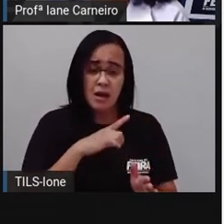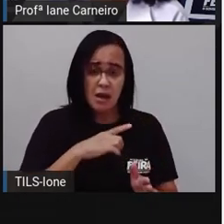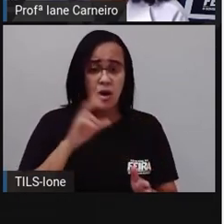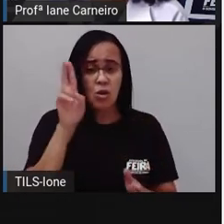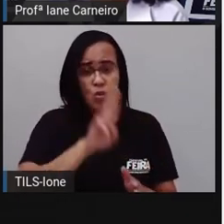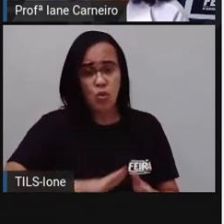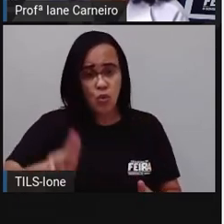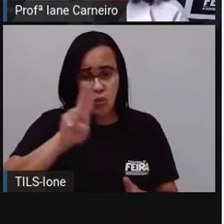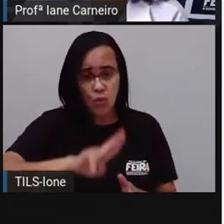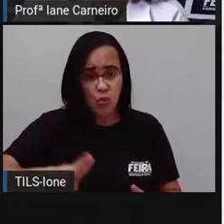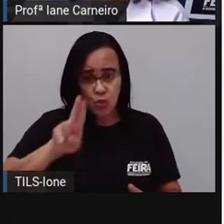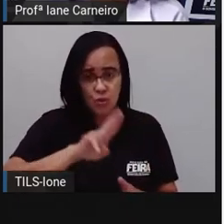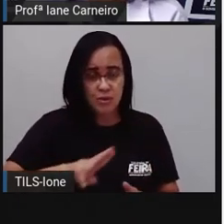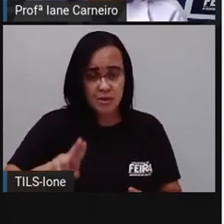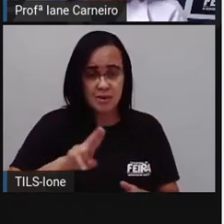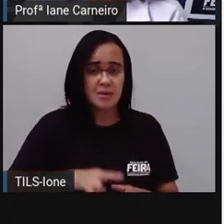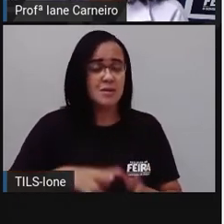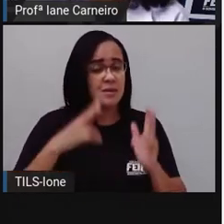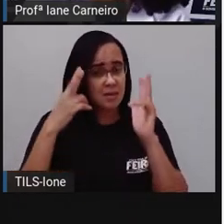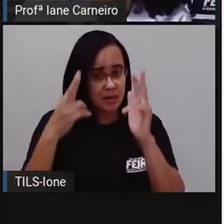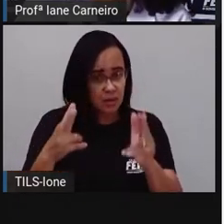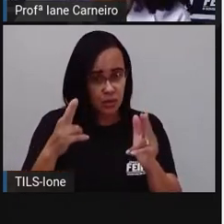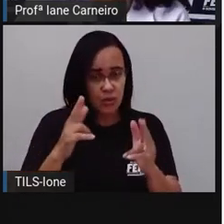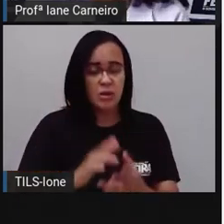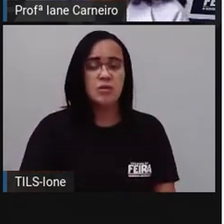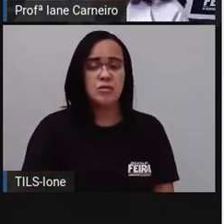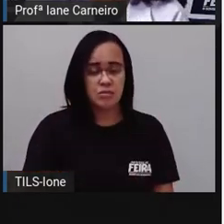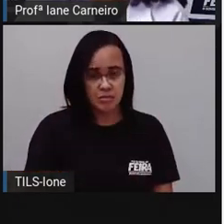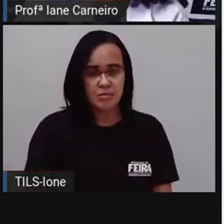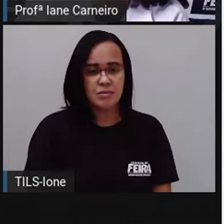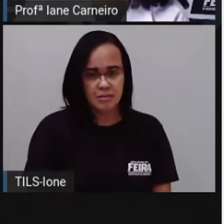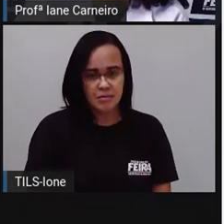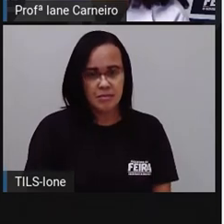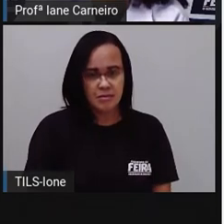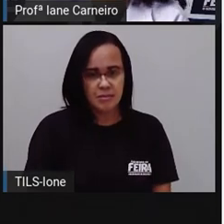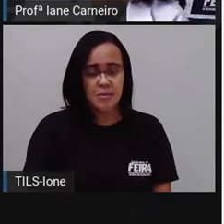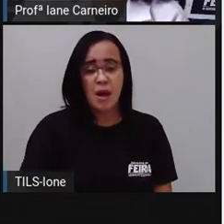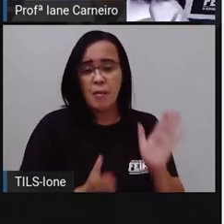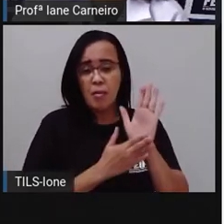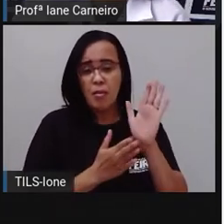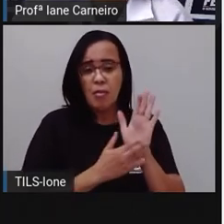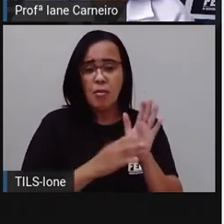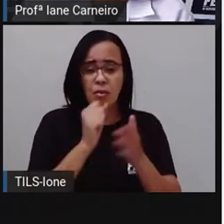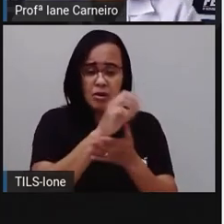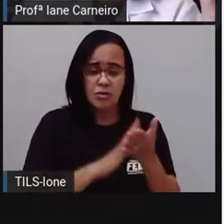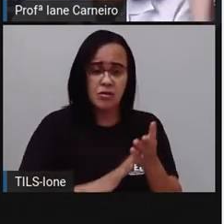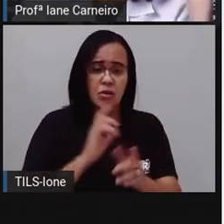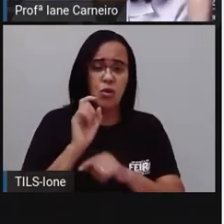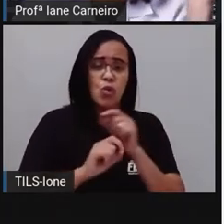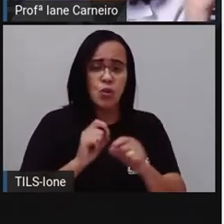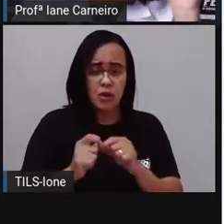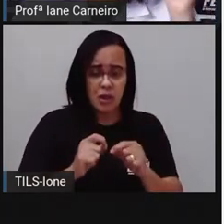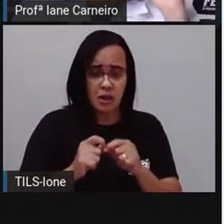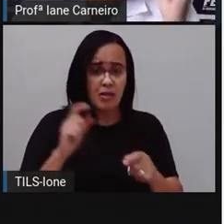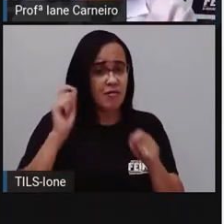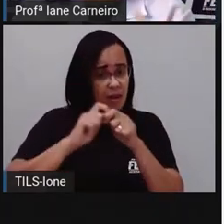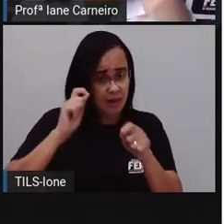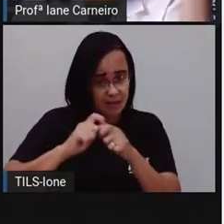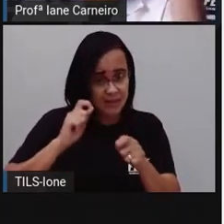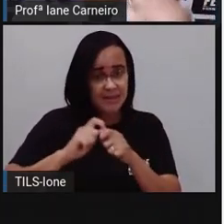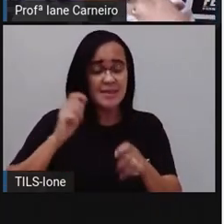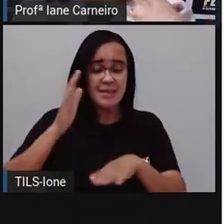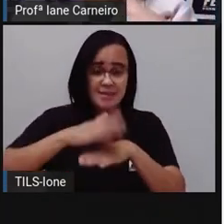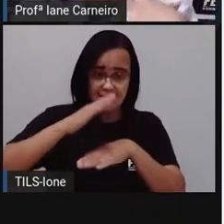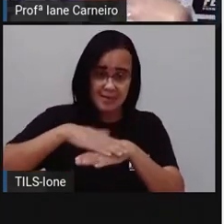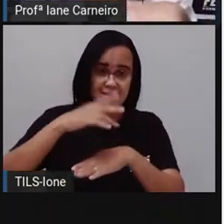mesmo nome, tá bom? Então, eu coloco aqui que é a proposta da atividade, né? Construindo gráficos. Mas agora, a gente vai botar o título lá do